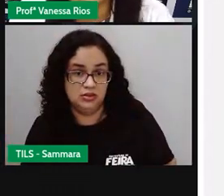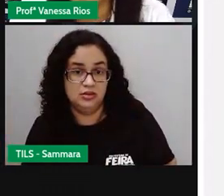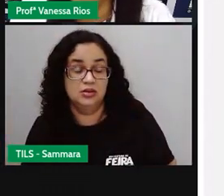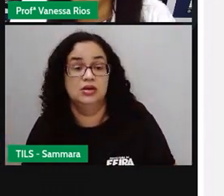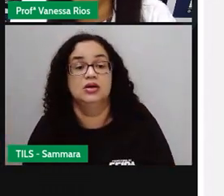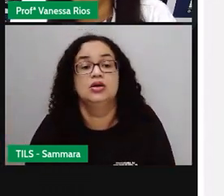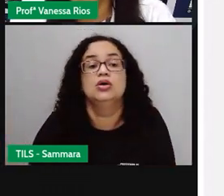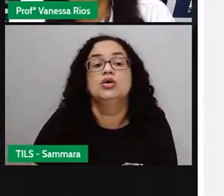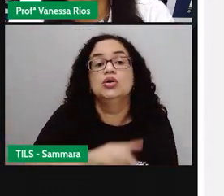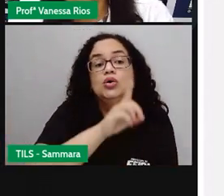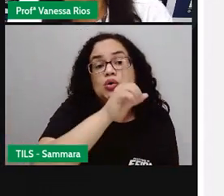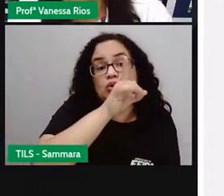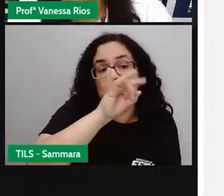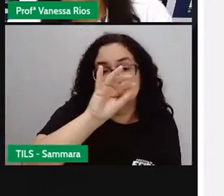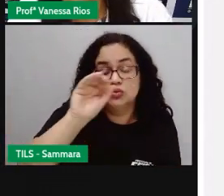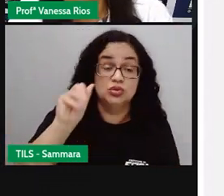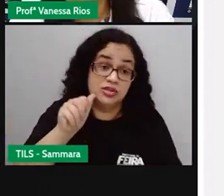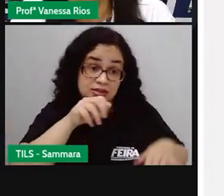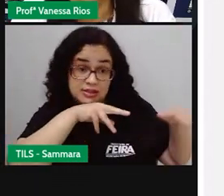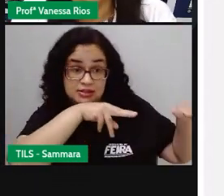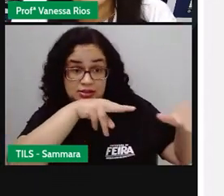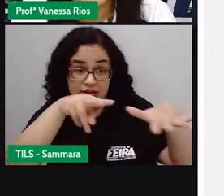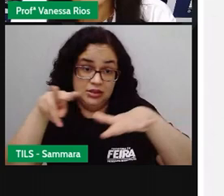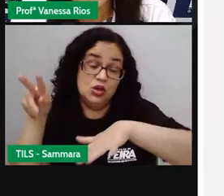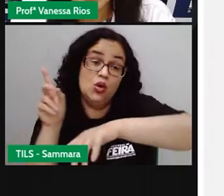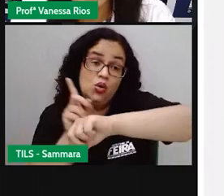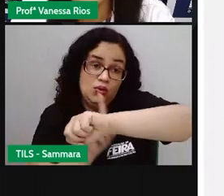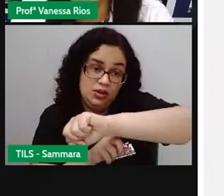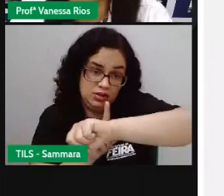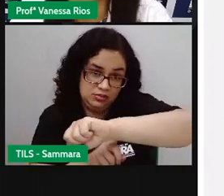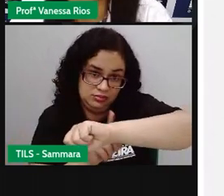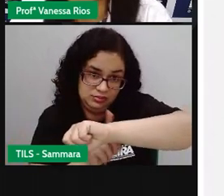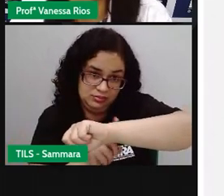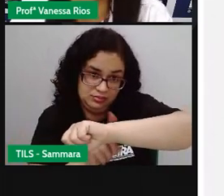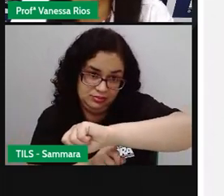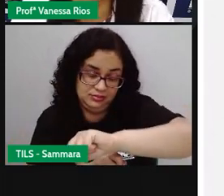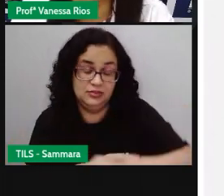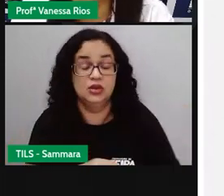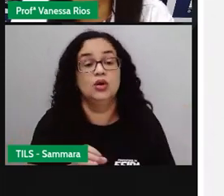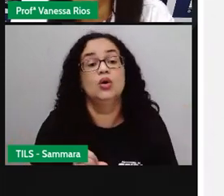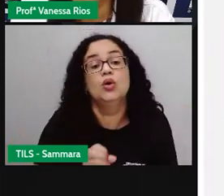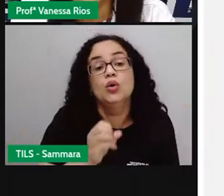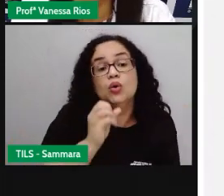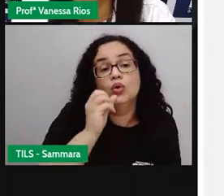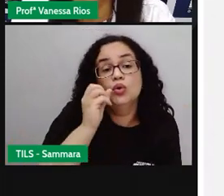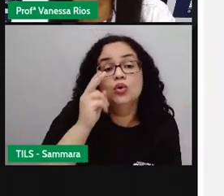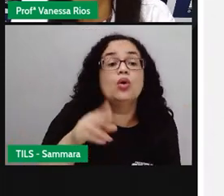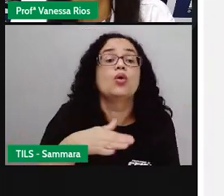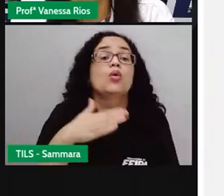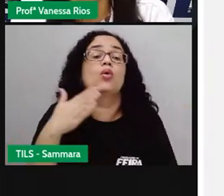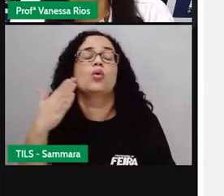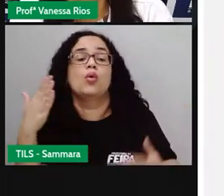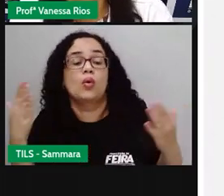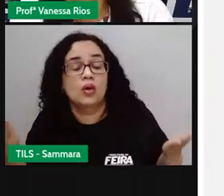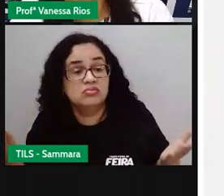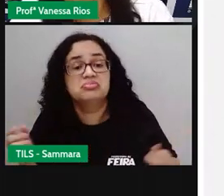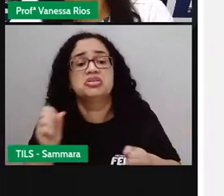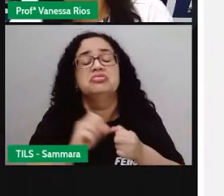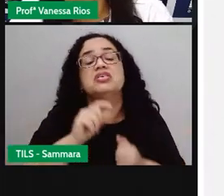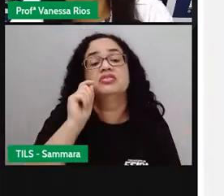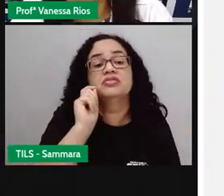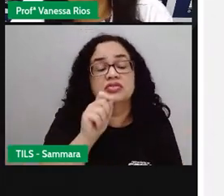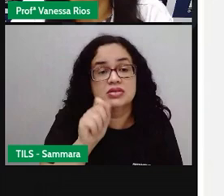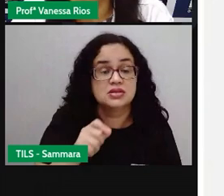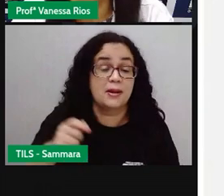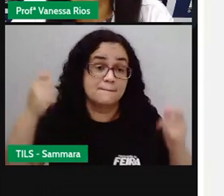Estabelecer ali durante os dias da semana, horários, ou pelo menos, quais são as atividades que